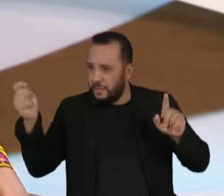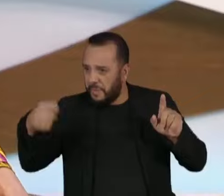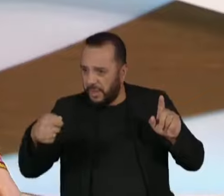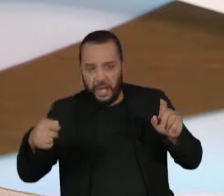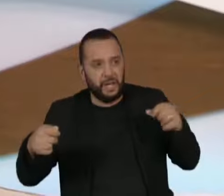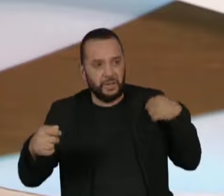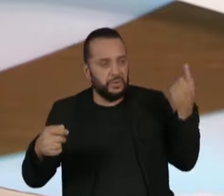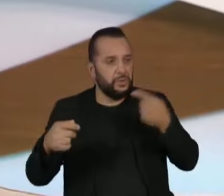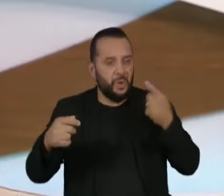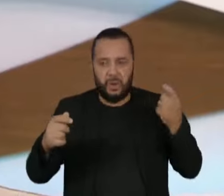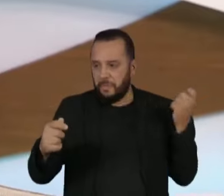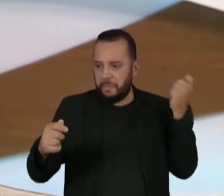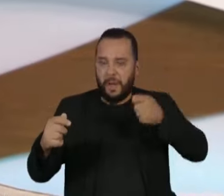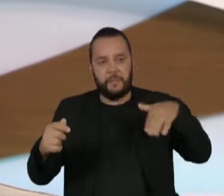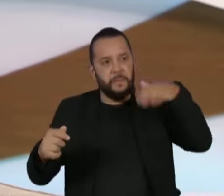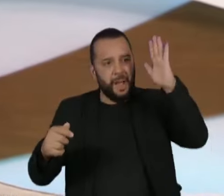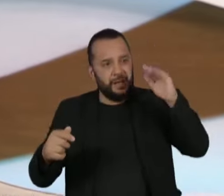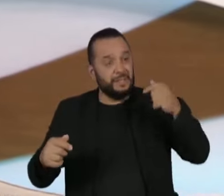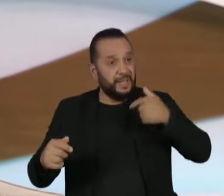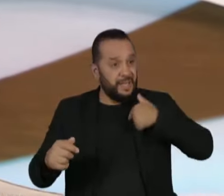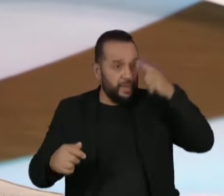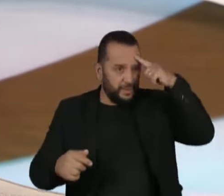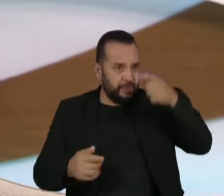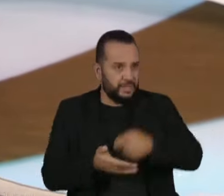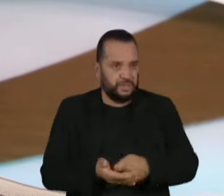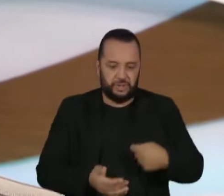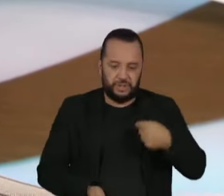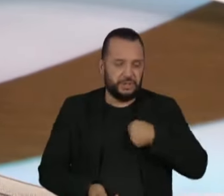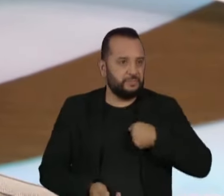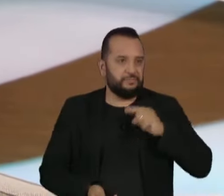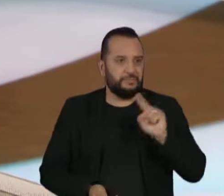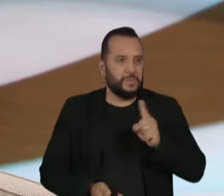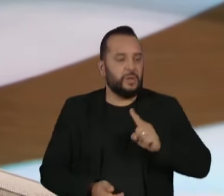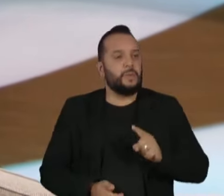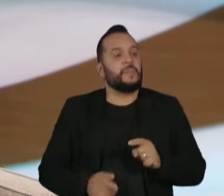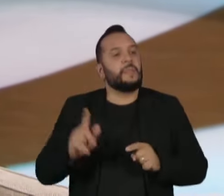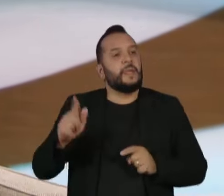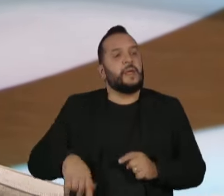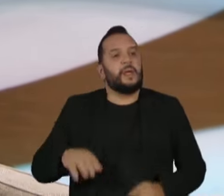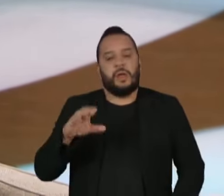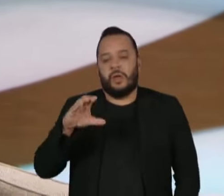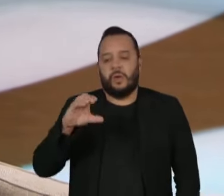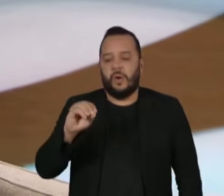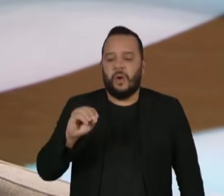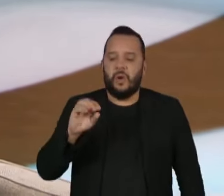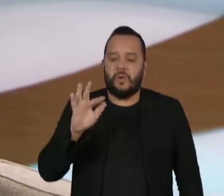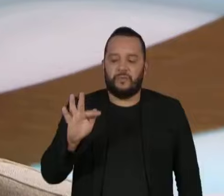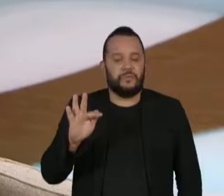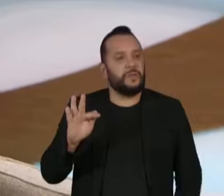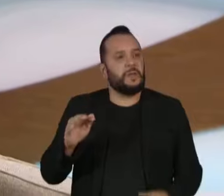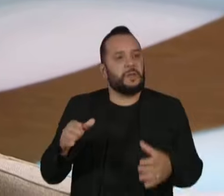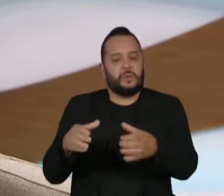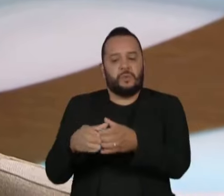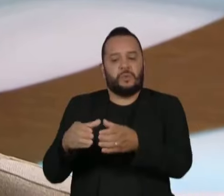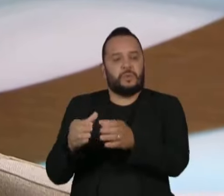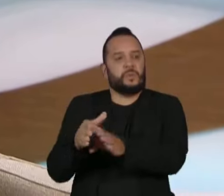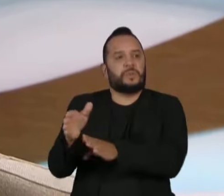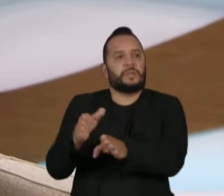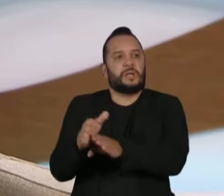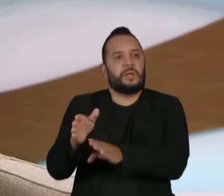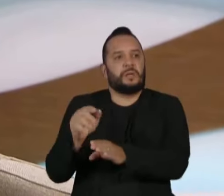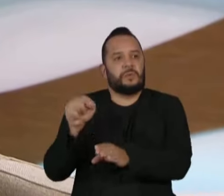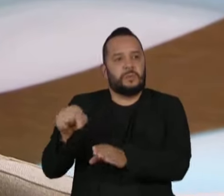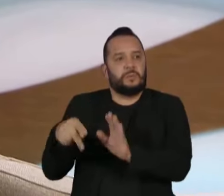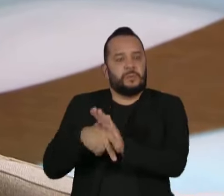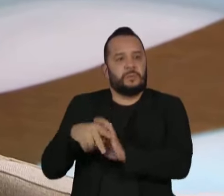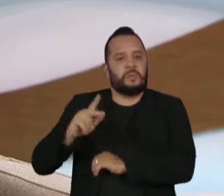o maior valor, quem vai decidir não vai ser eu, Martim. Vou submeter ao COF, que é o Conselho de Orientação e Fiscalização do Palmeiras. Eles